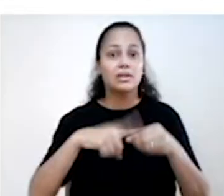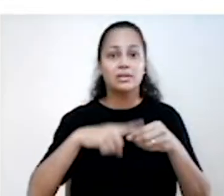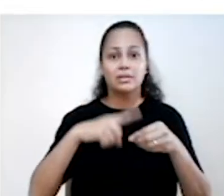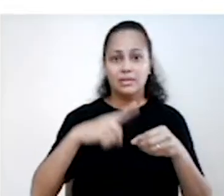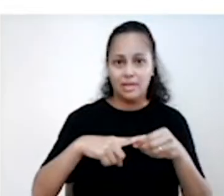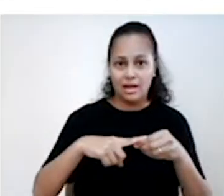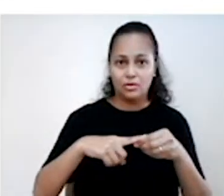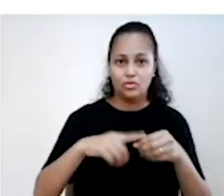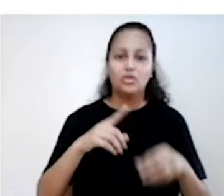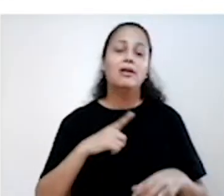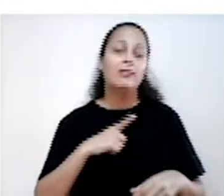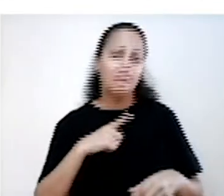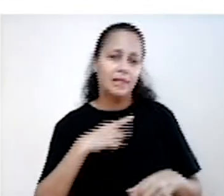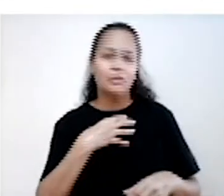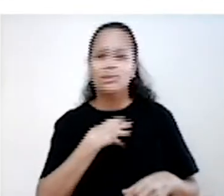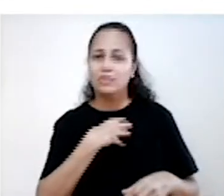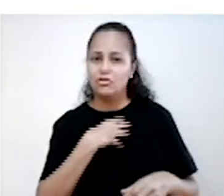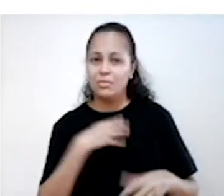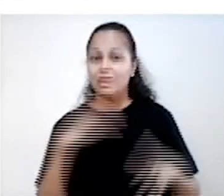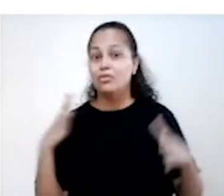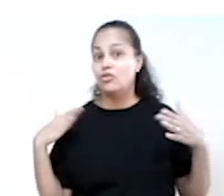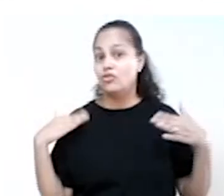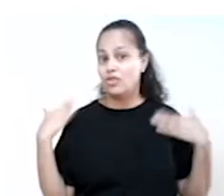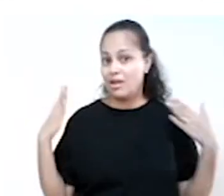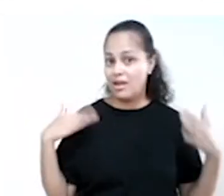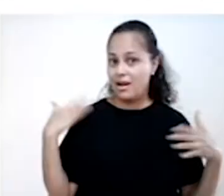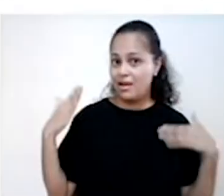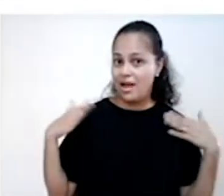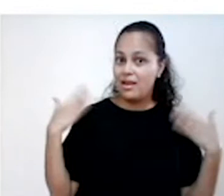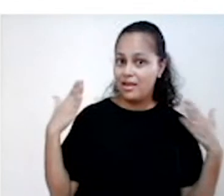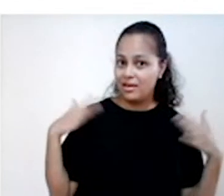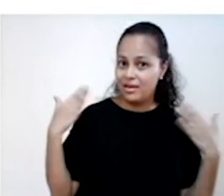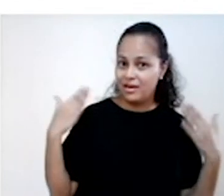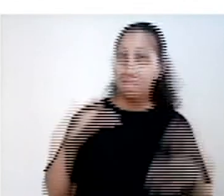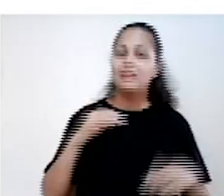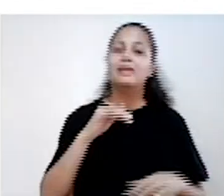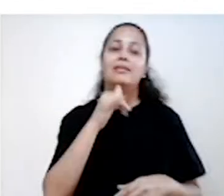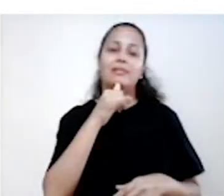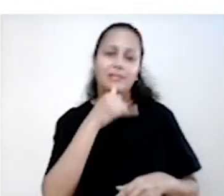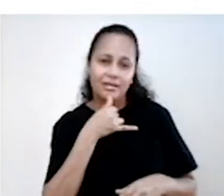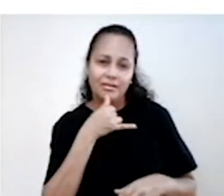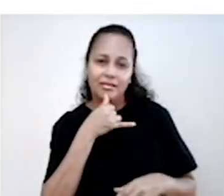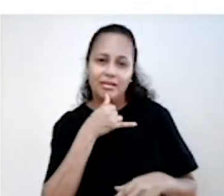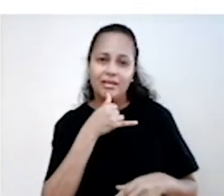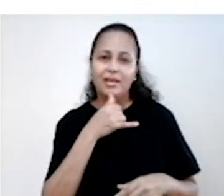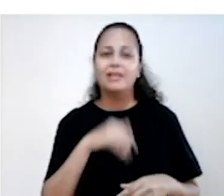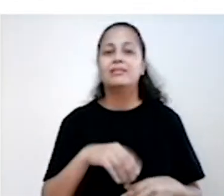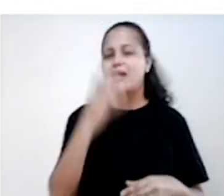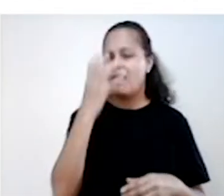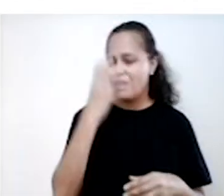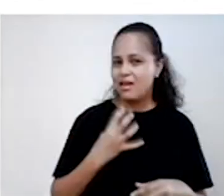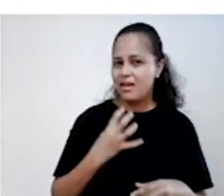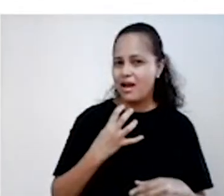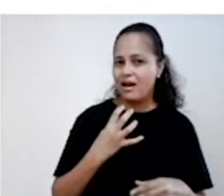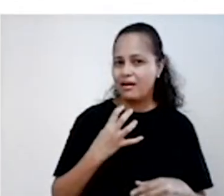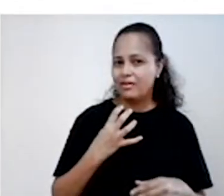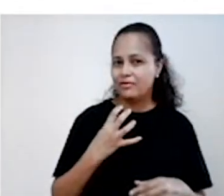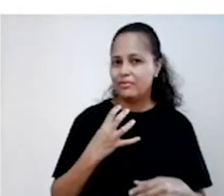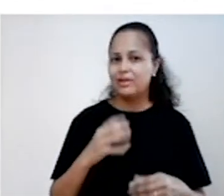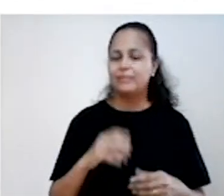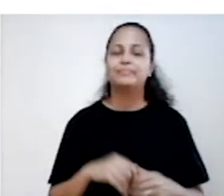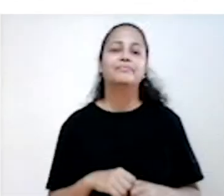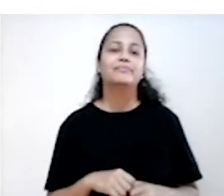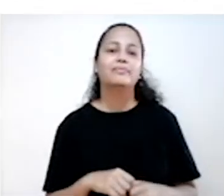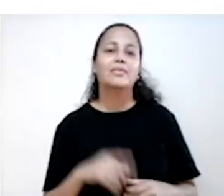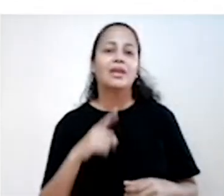de alegria, tristeza, repulsa, medo e raiva dentro da cabeça de Riley e como eles vão se apagando e dando